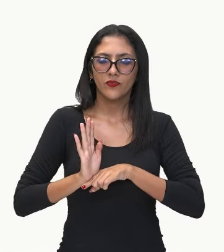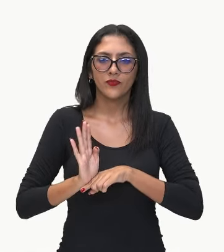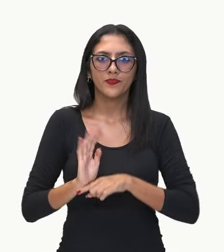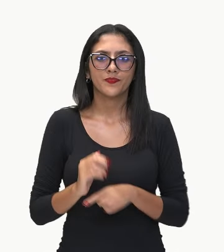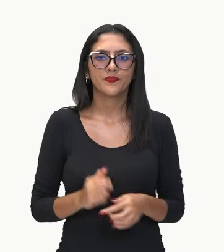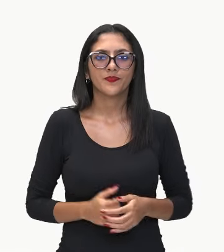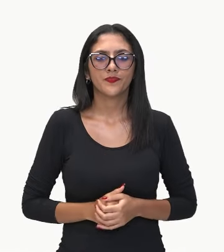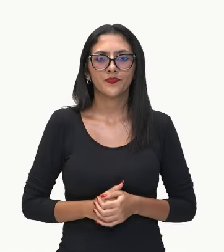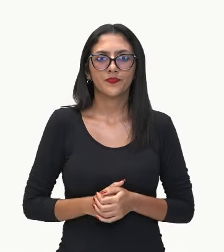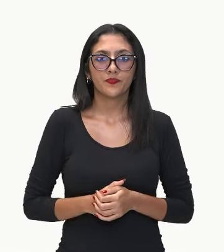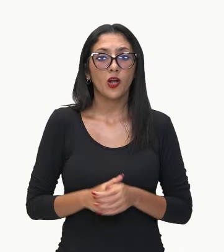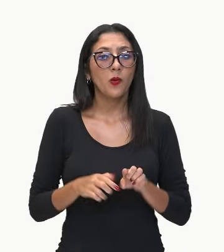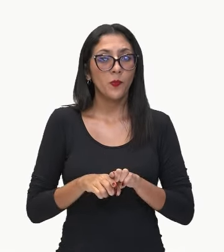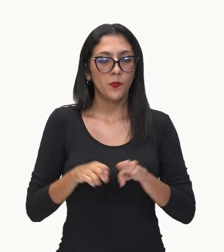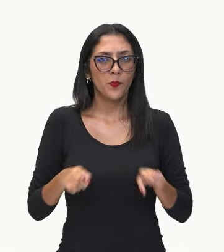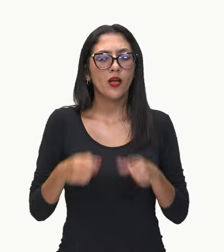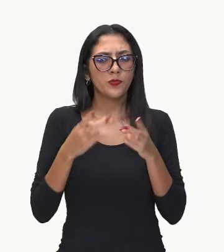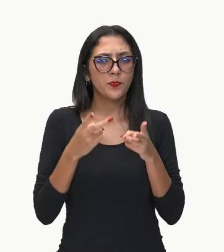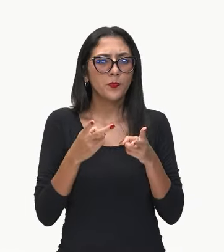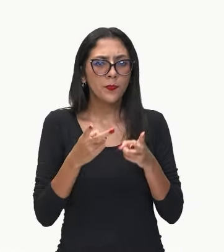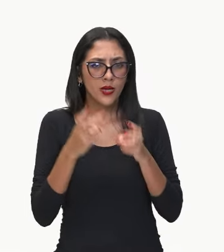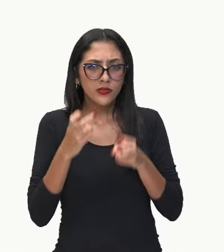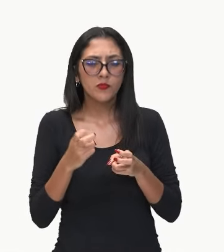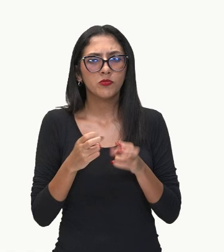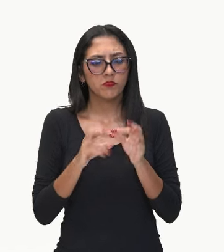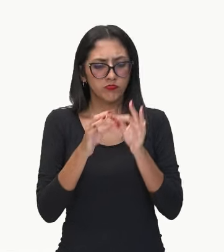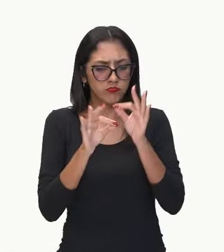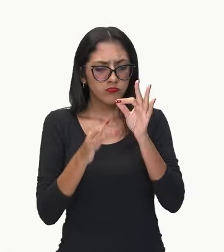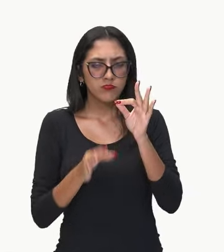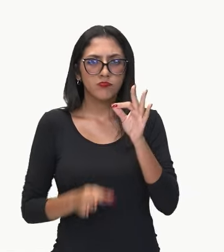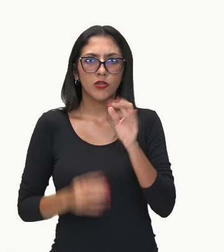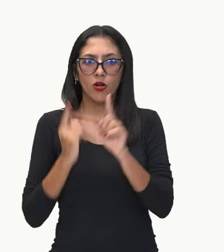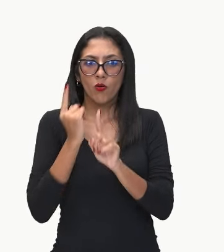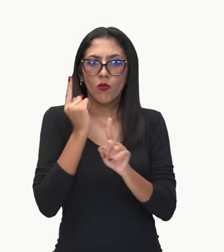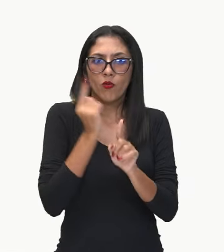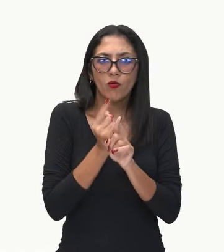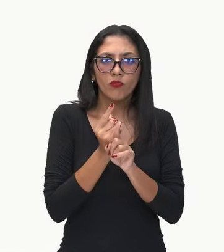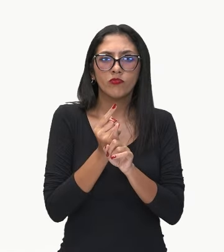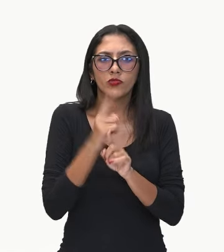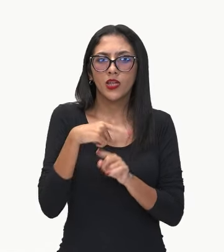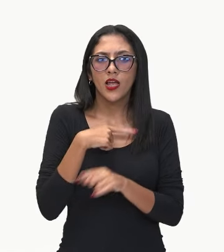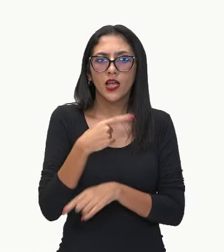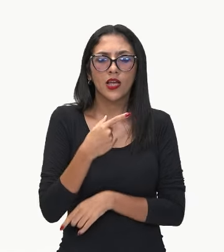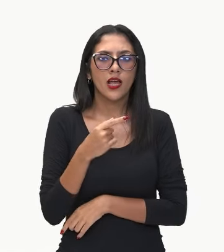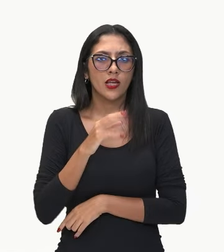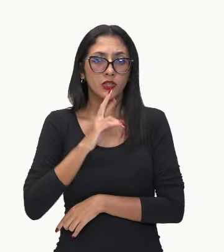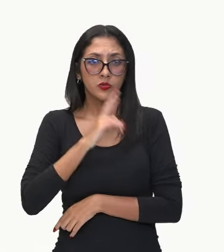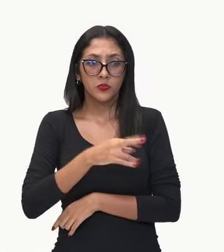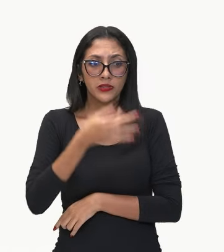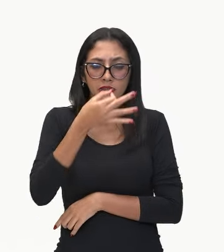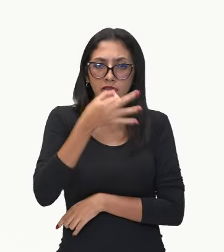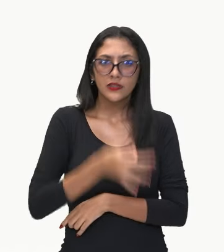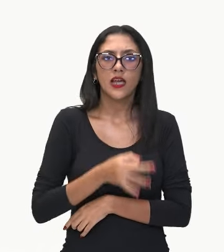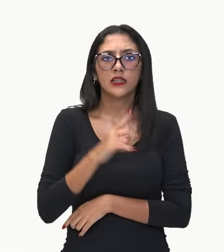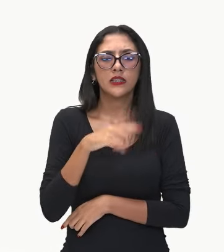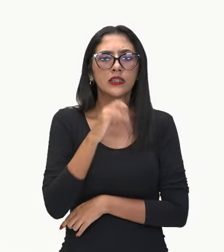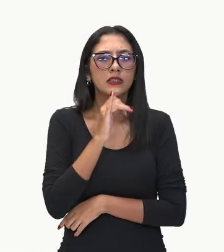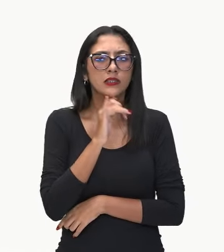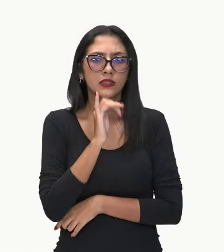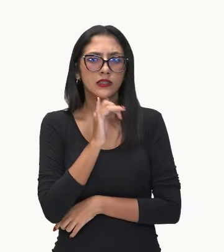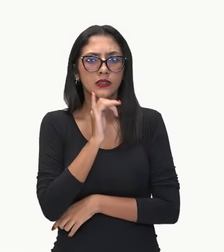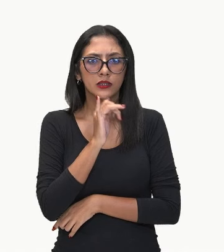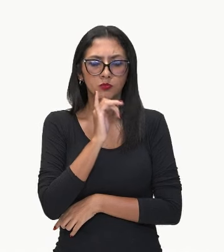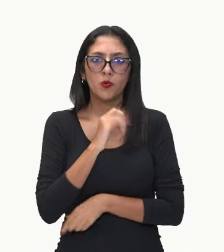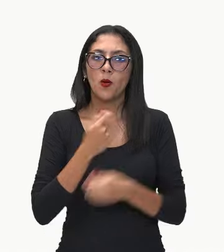Mas observe que para se chegar aí a resposta correta do nosso exemplo, foi preciso ali